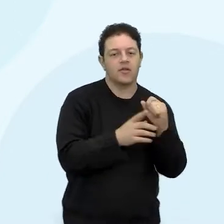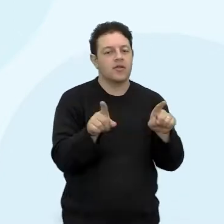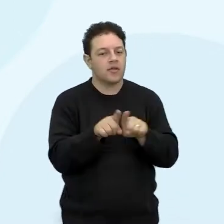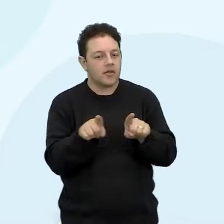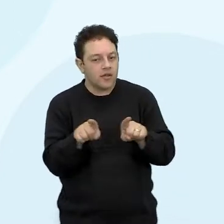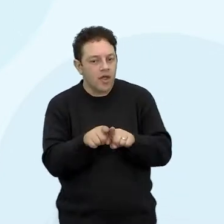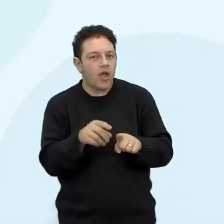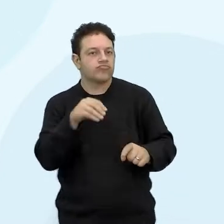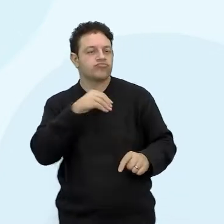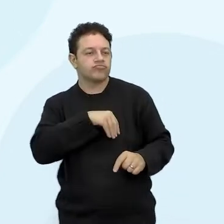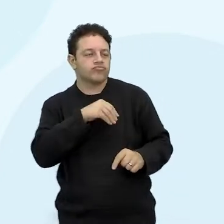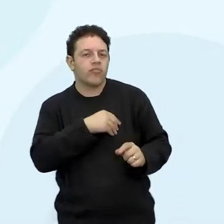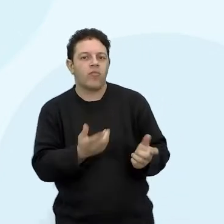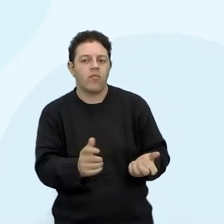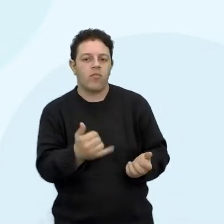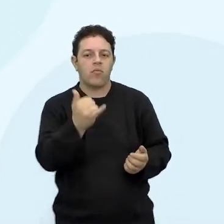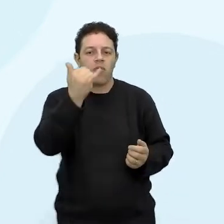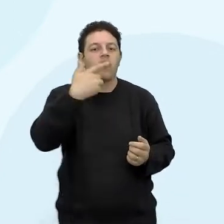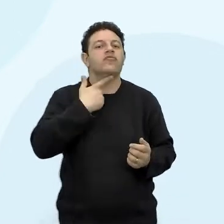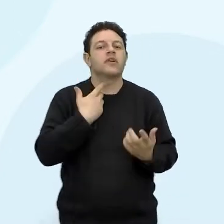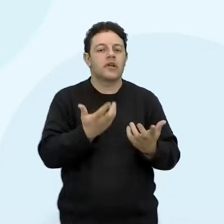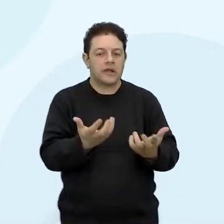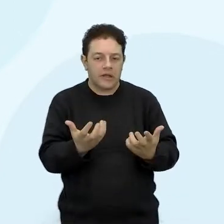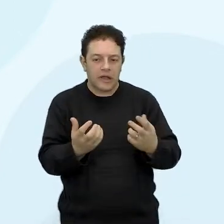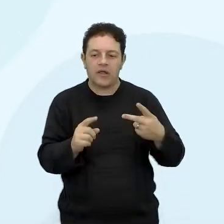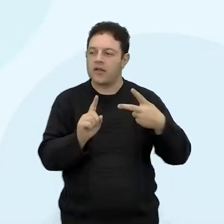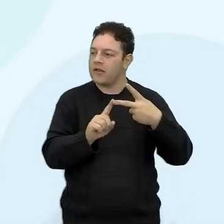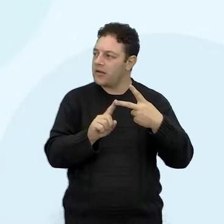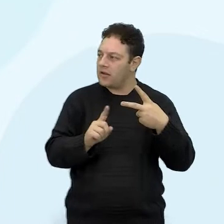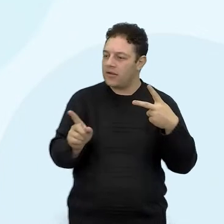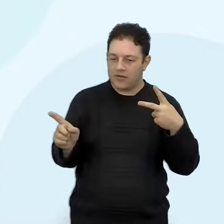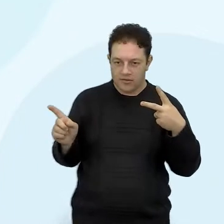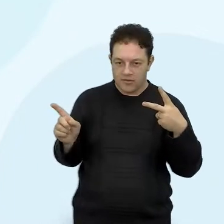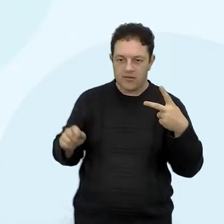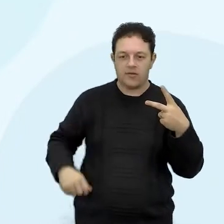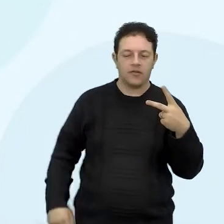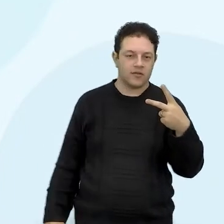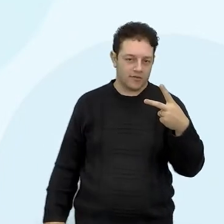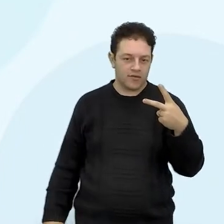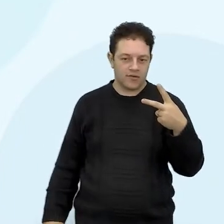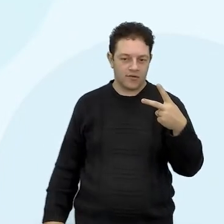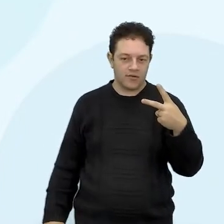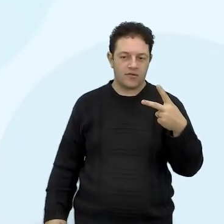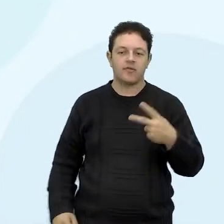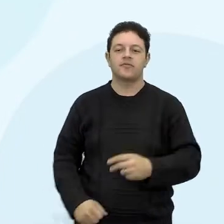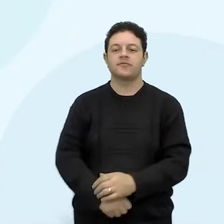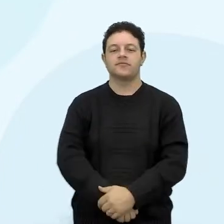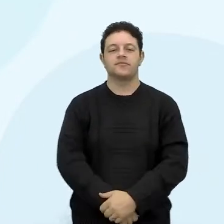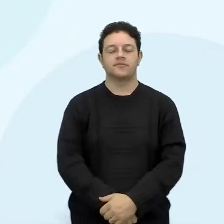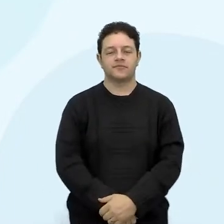e a rentabilidade. E a rentabilidade.